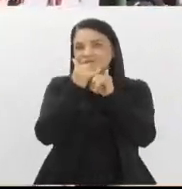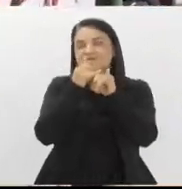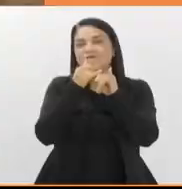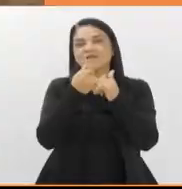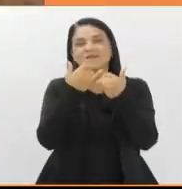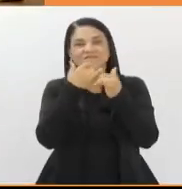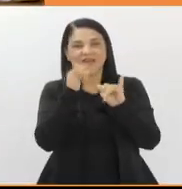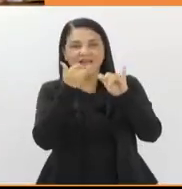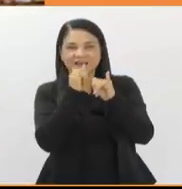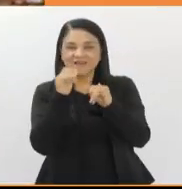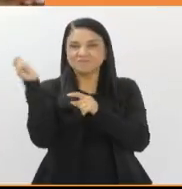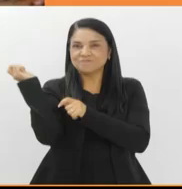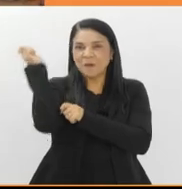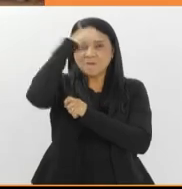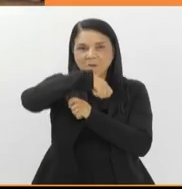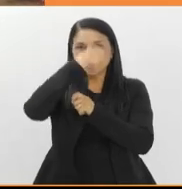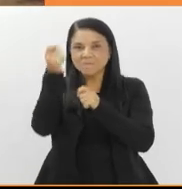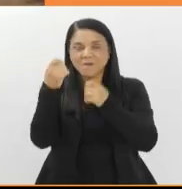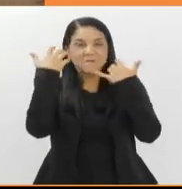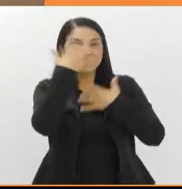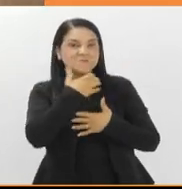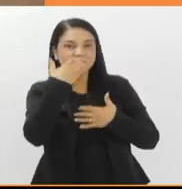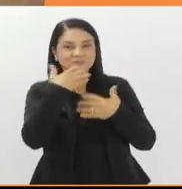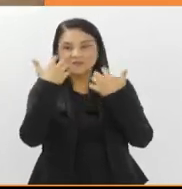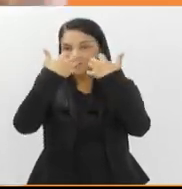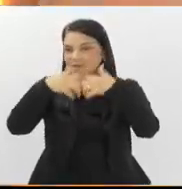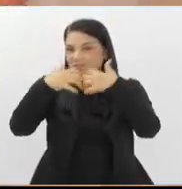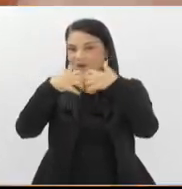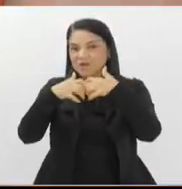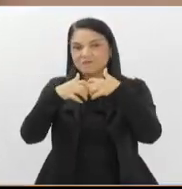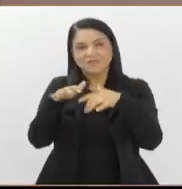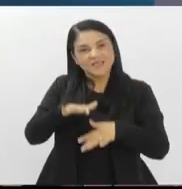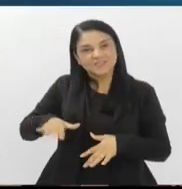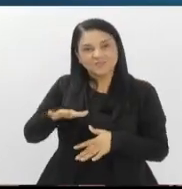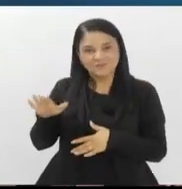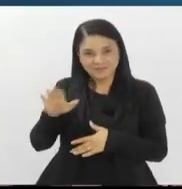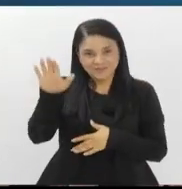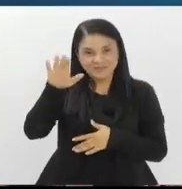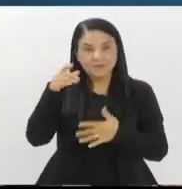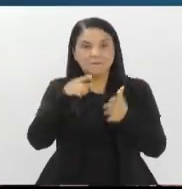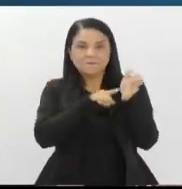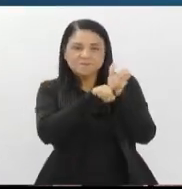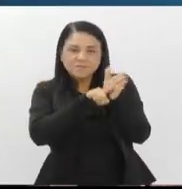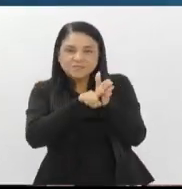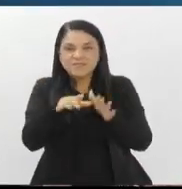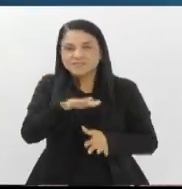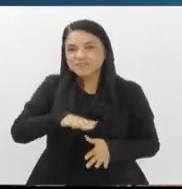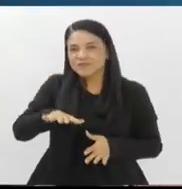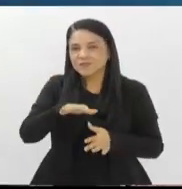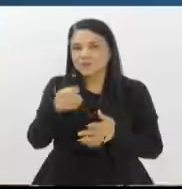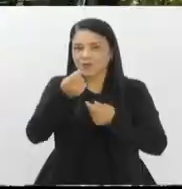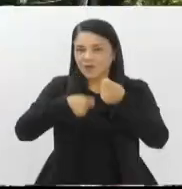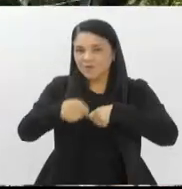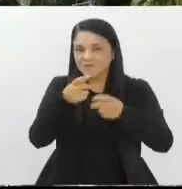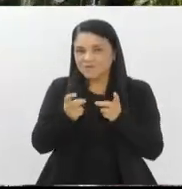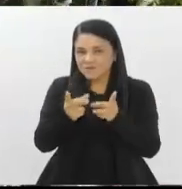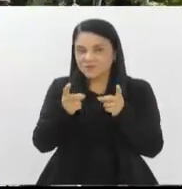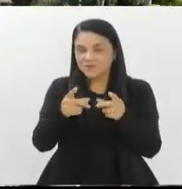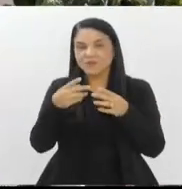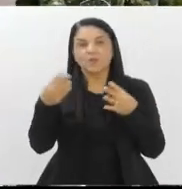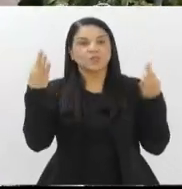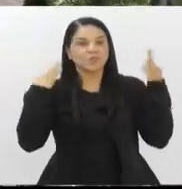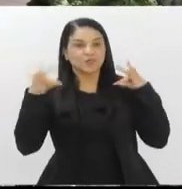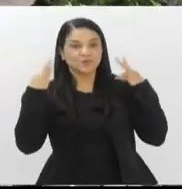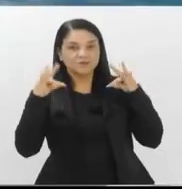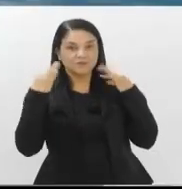alegria e muita música para Petrópolis na região serrana. Pesquisa do setor de comércio revela que turismo do